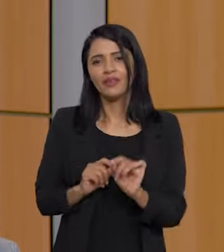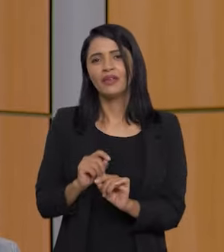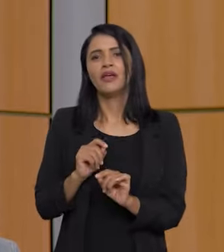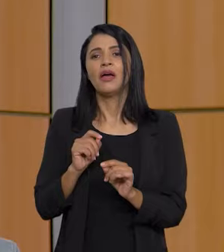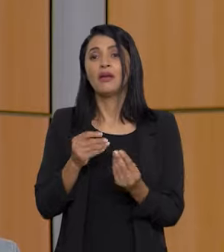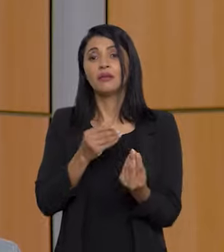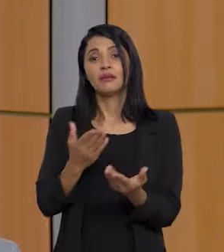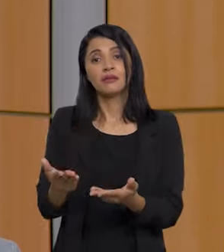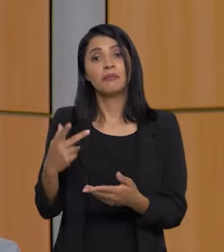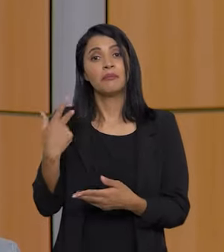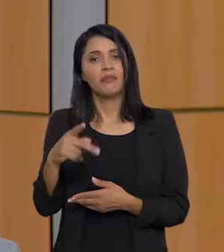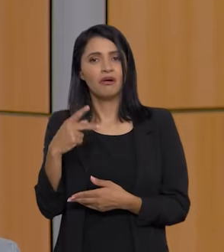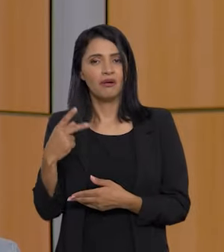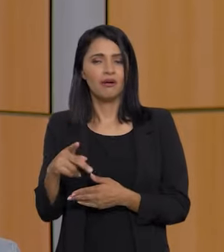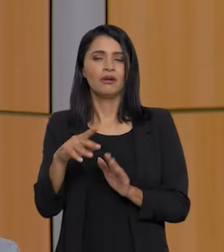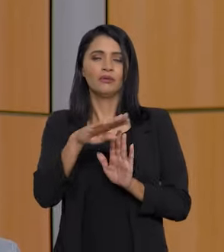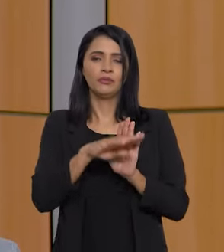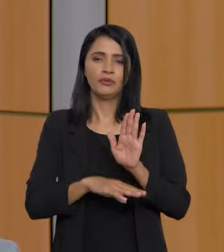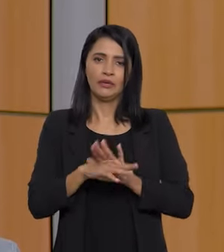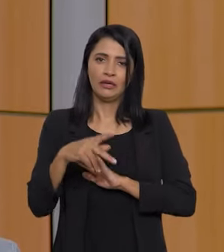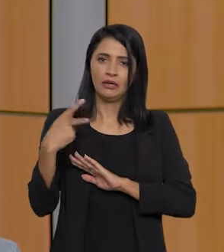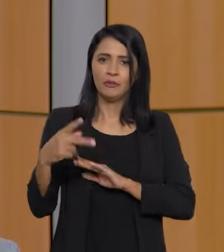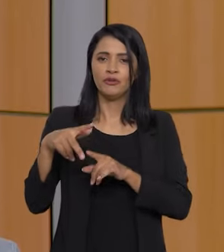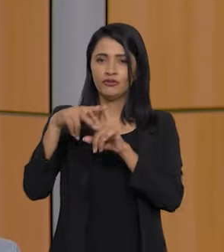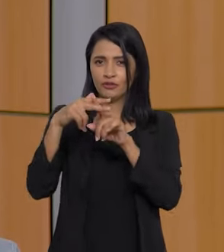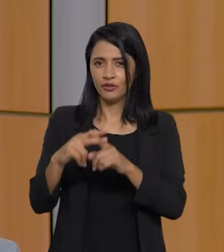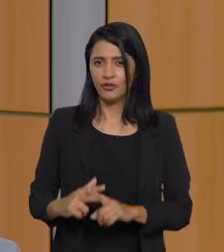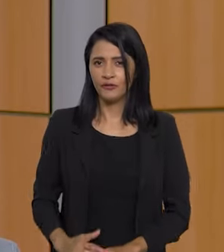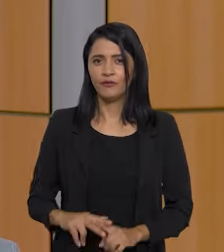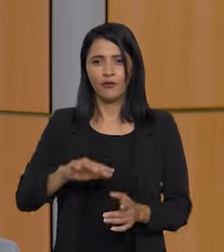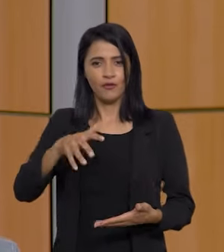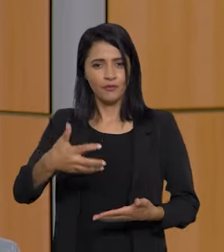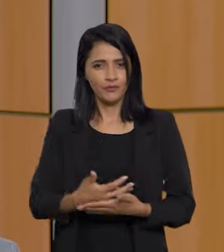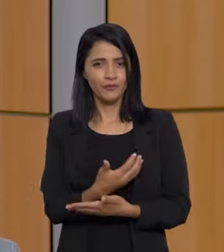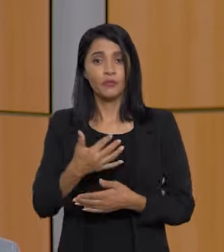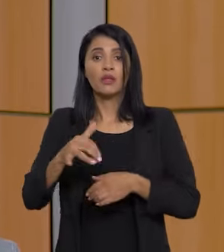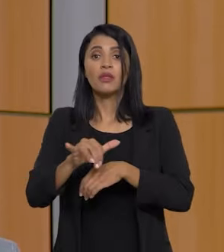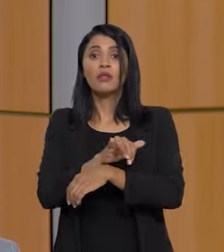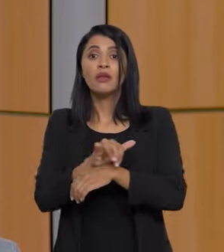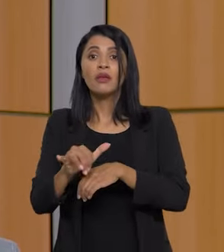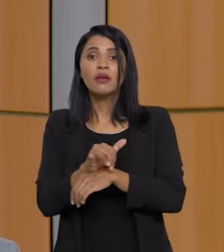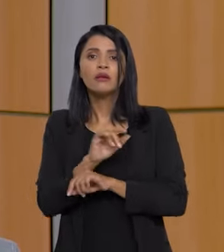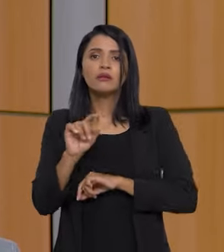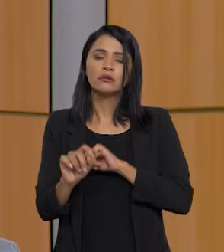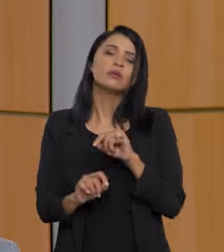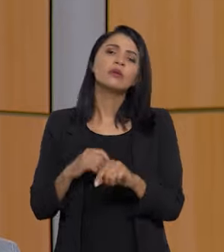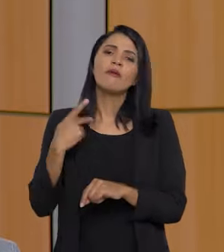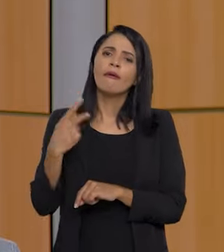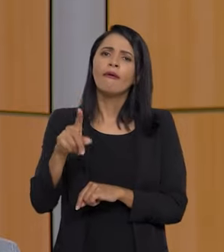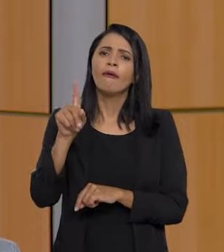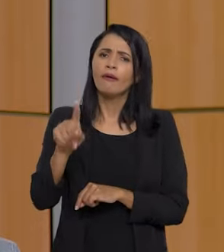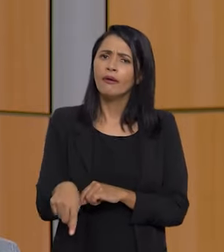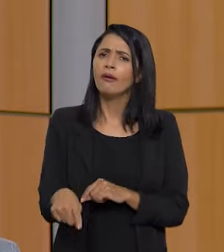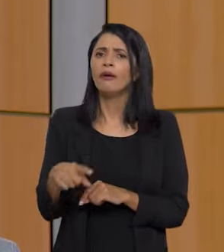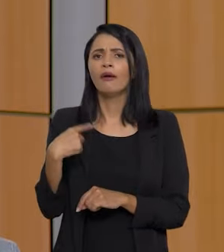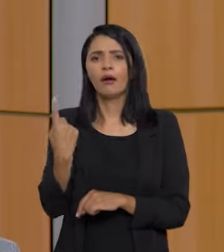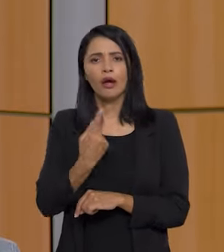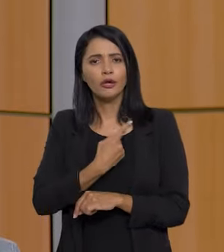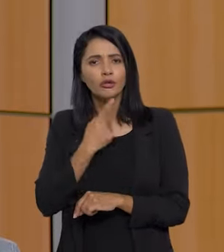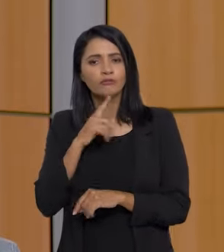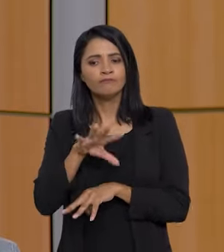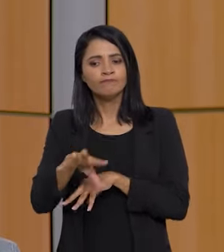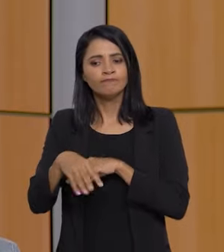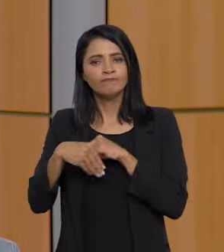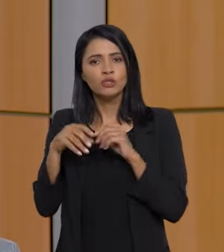destinação para os programas de reforma agrária. Essa estratégia, Graciela, ela é uma estratégia que a gente